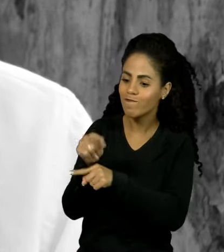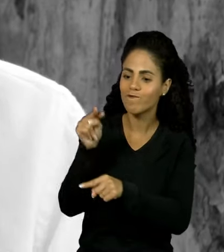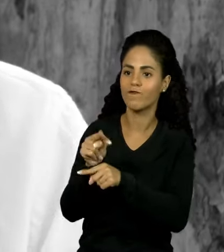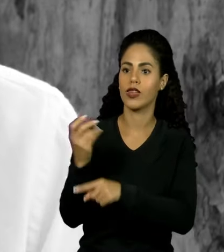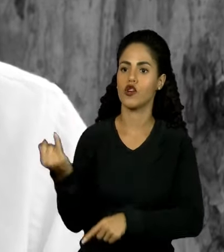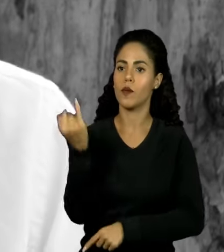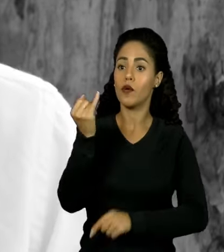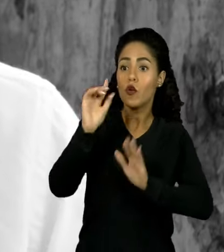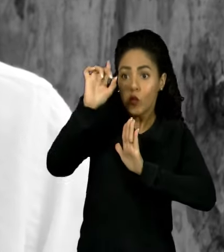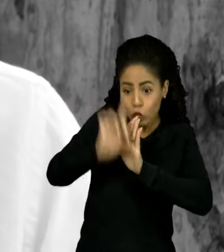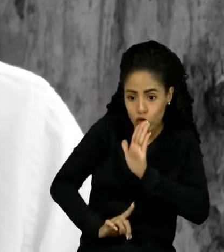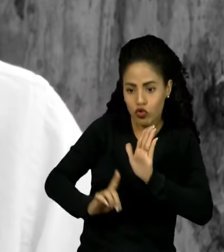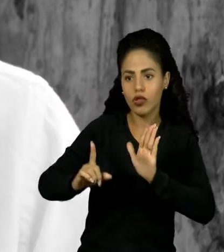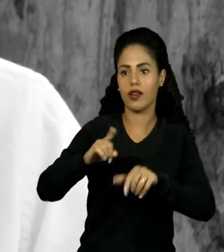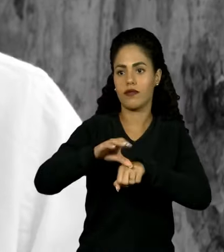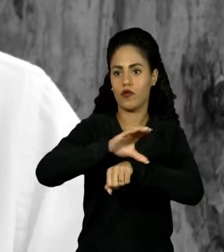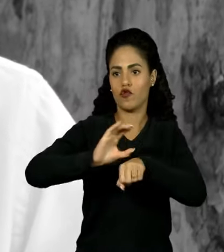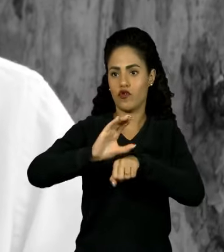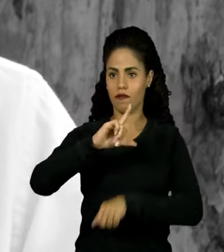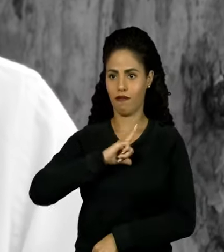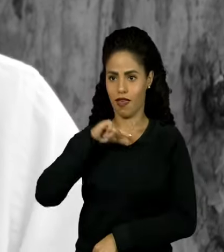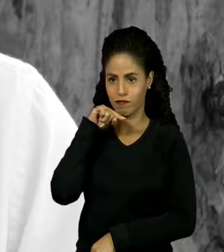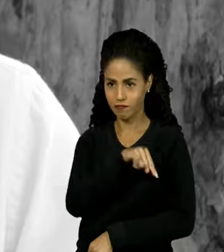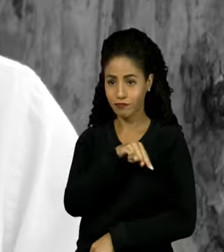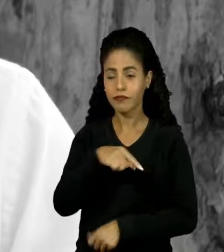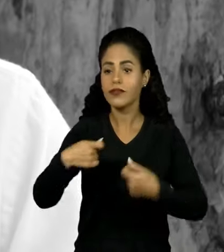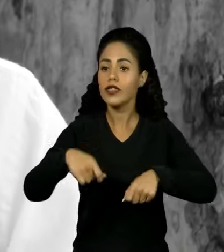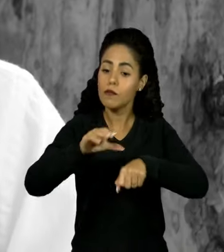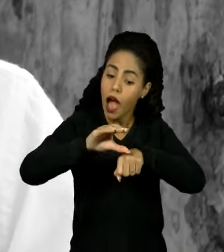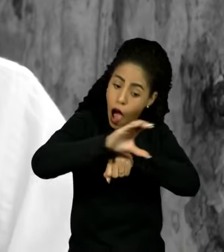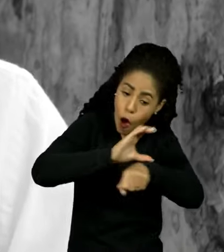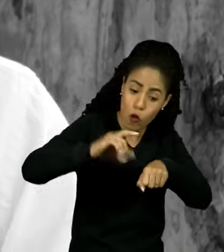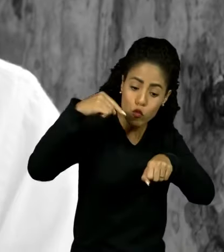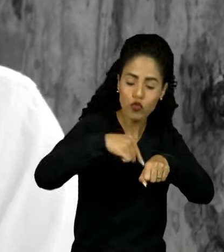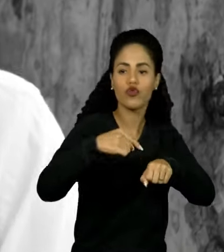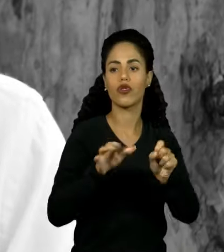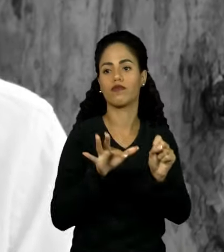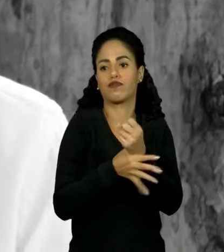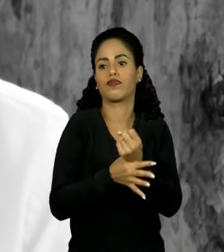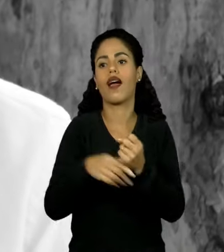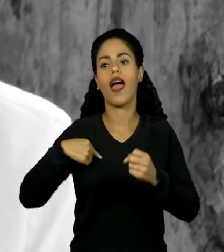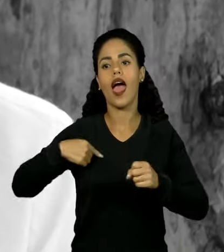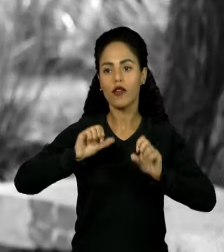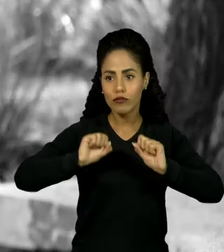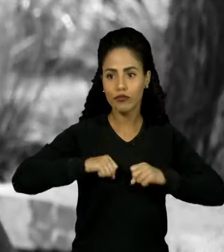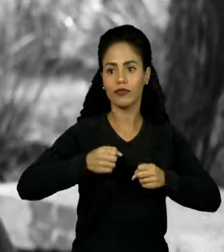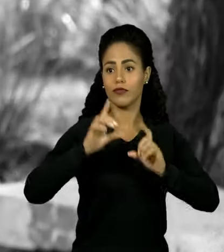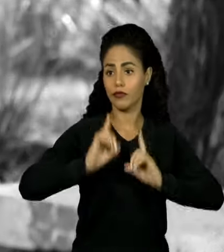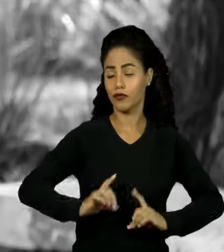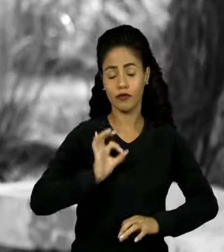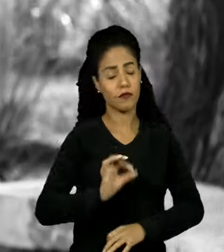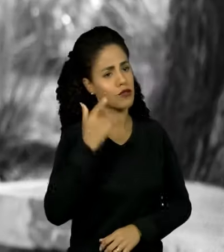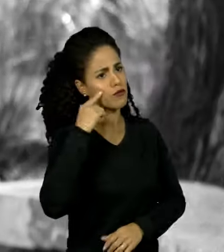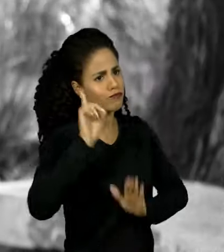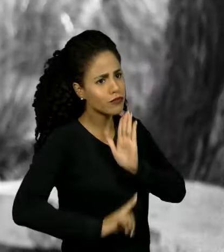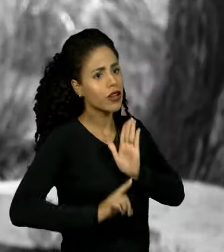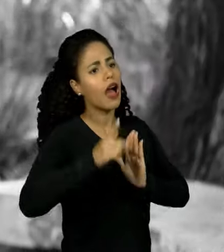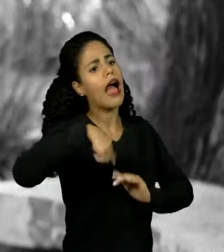resguardado, com os direitos que estão na Constituição assegurados. Aliás, é a Constituição que diz que isso é dever da sociedade também. Fazer com que eles